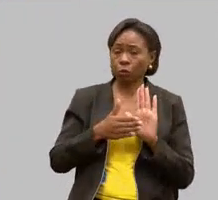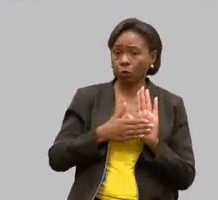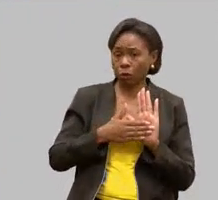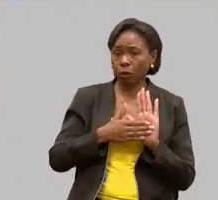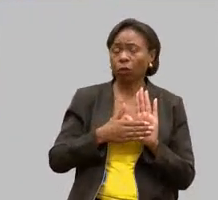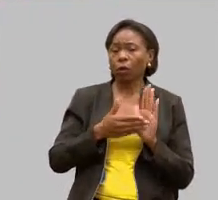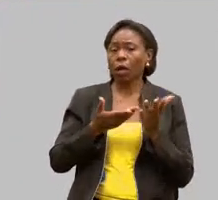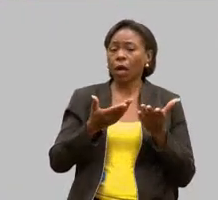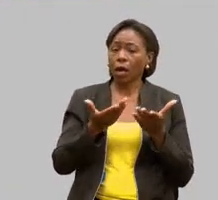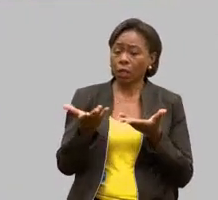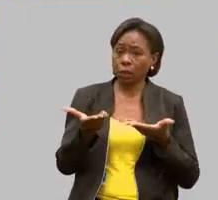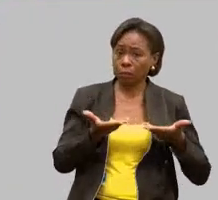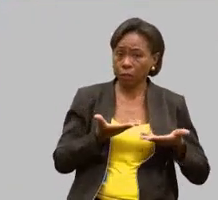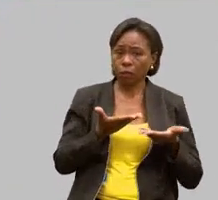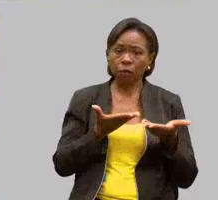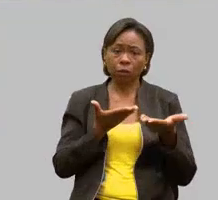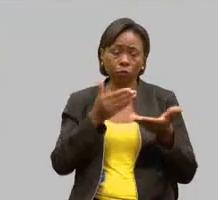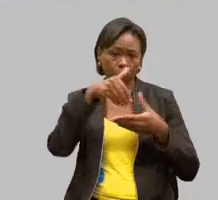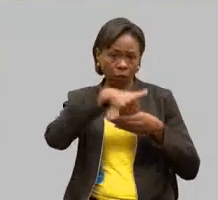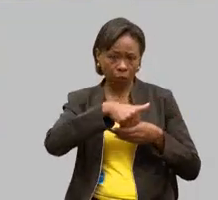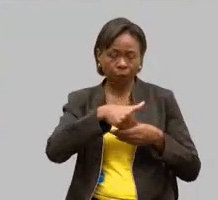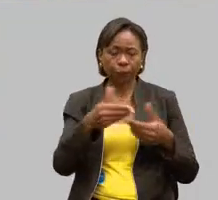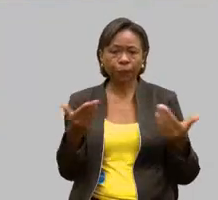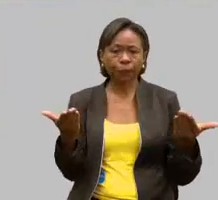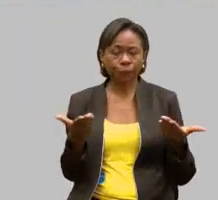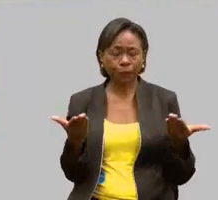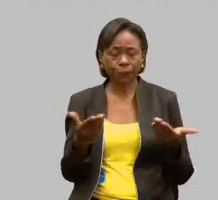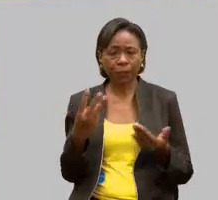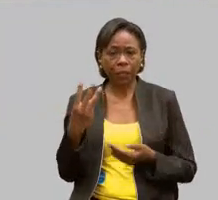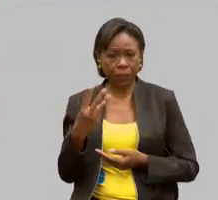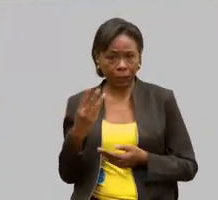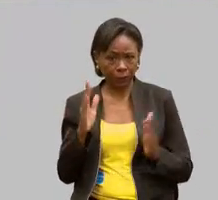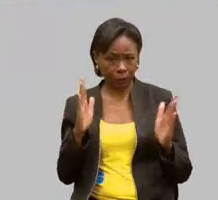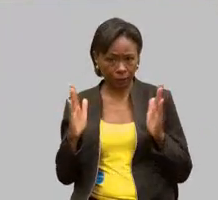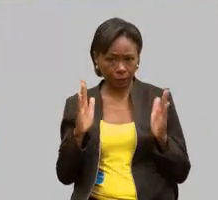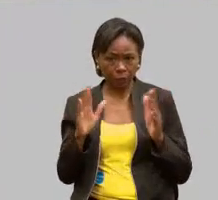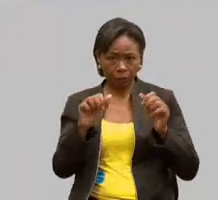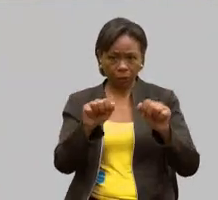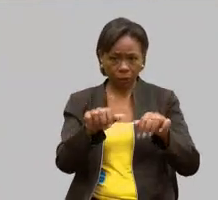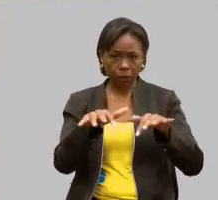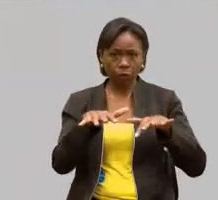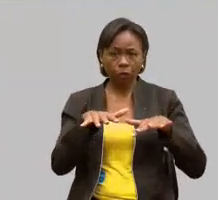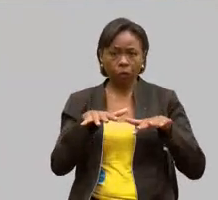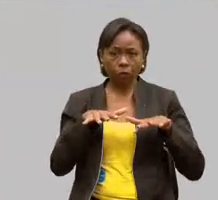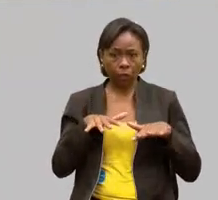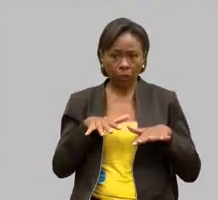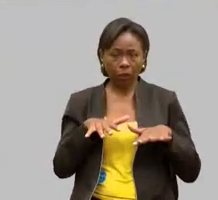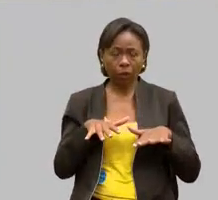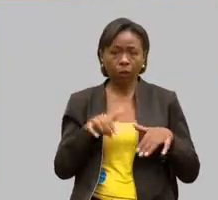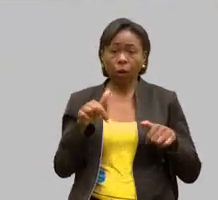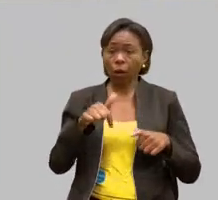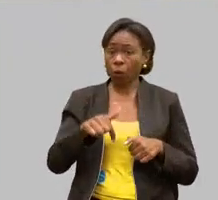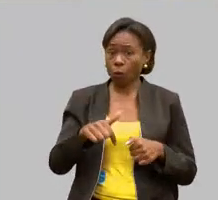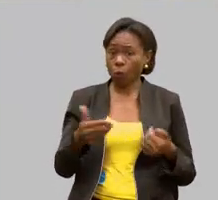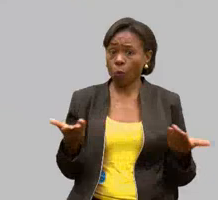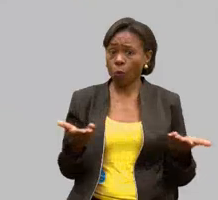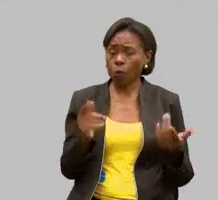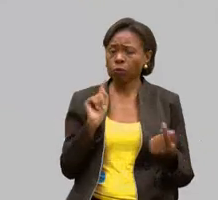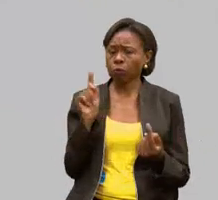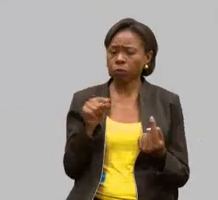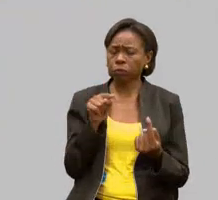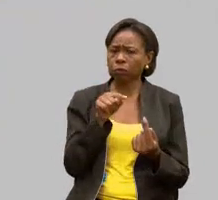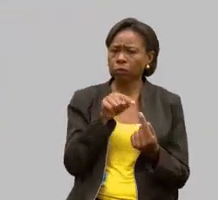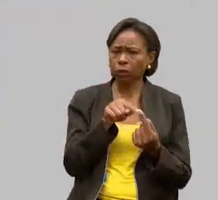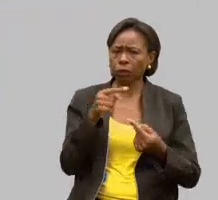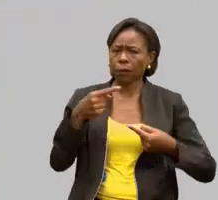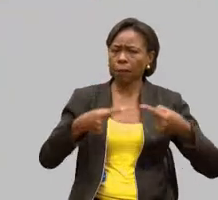Nesta primeira fase da terceira parte da reunião, que compreende audiência pública, esta audiência tem a finalidade de debater